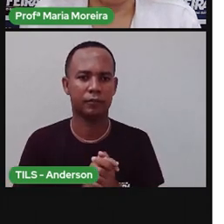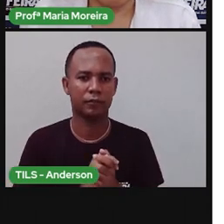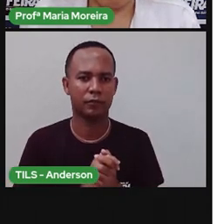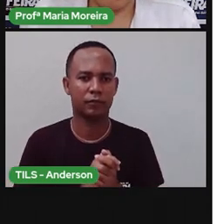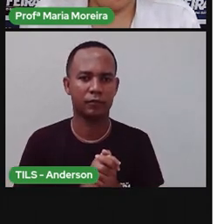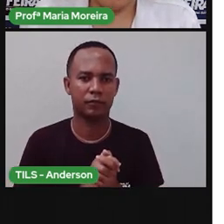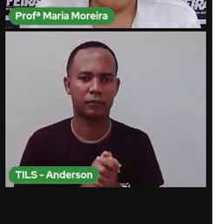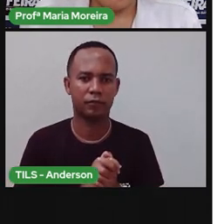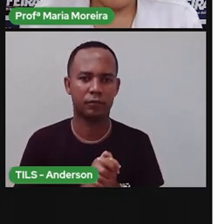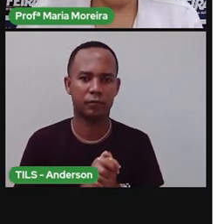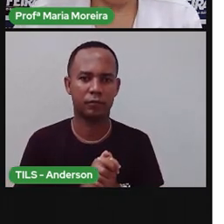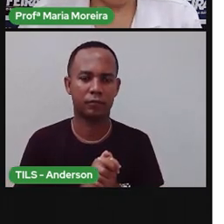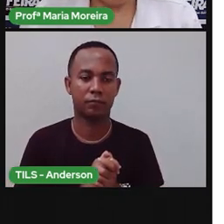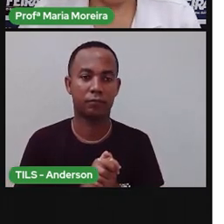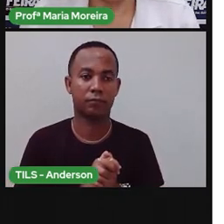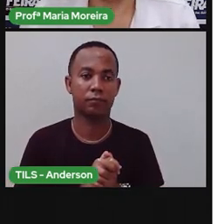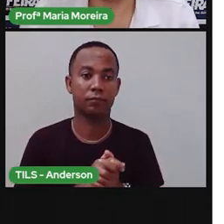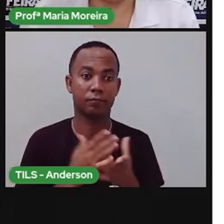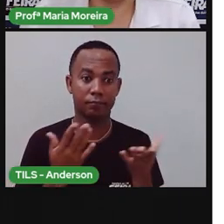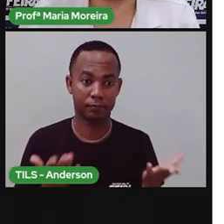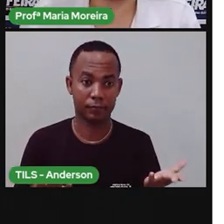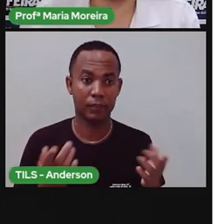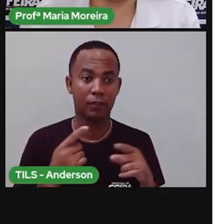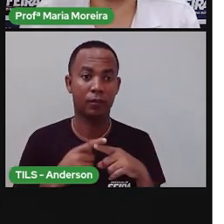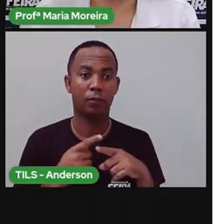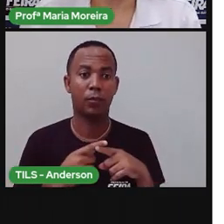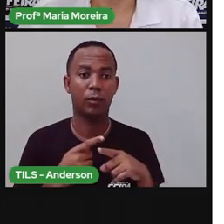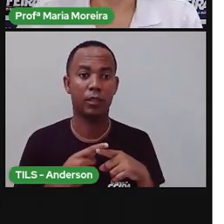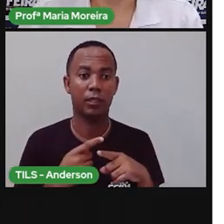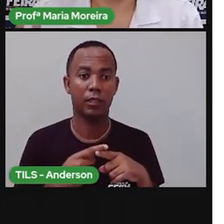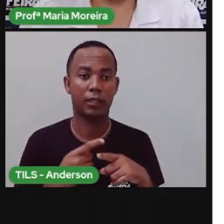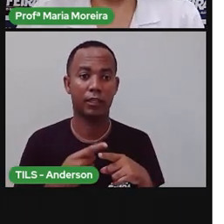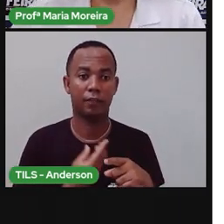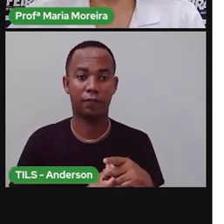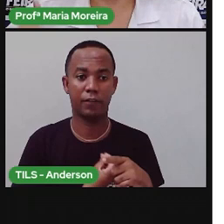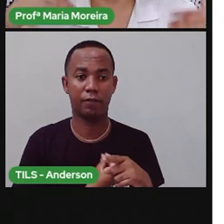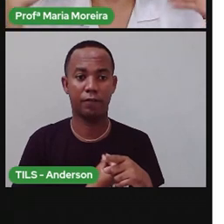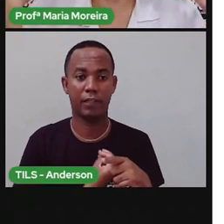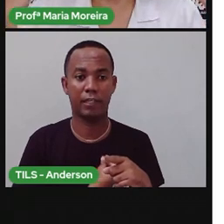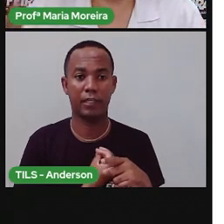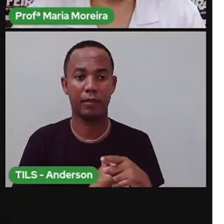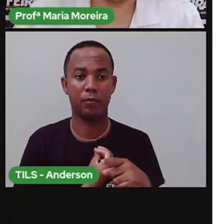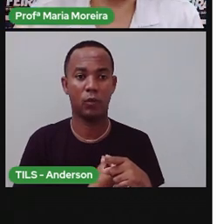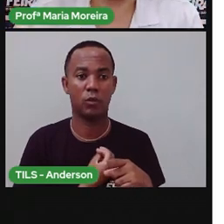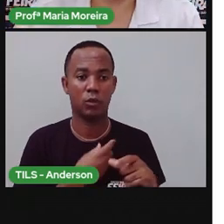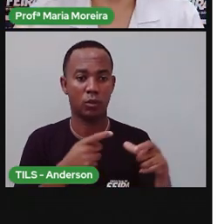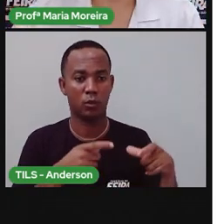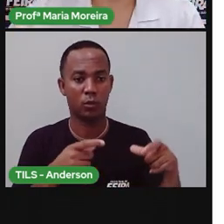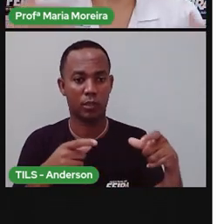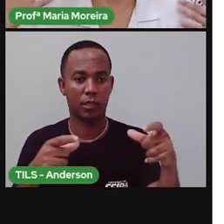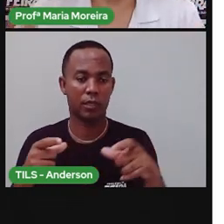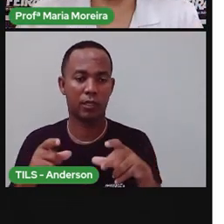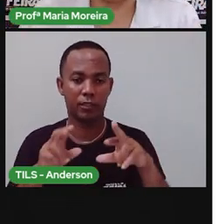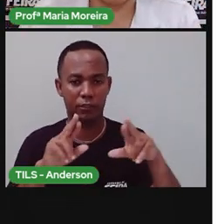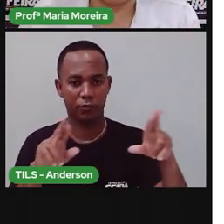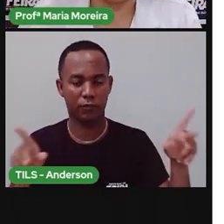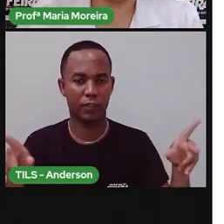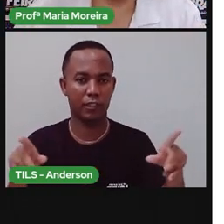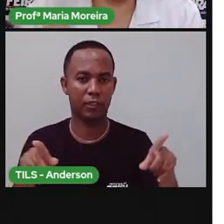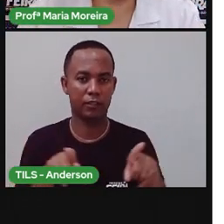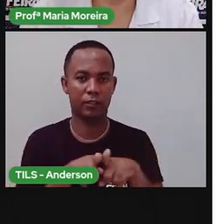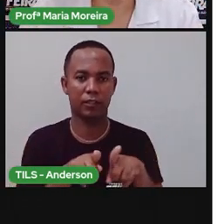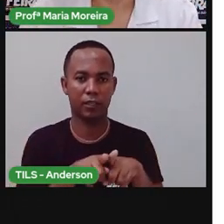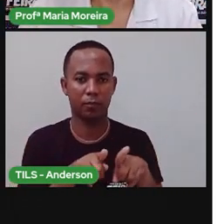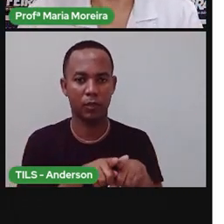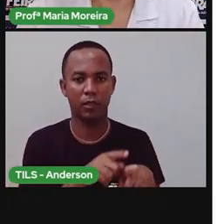diferentes. E isso porque tivemos o que? Vivências, vivemos em locais diferentes, com pessoas diferentes